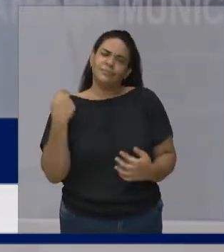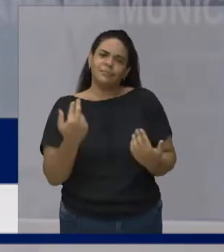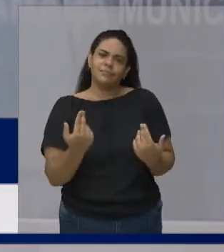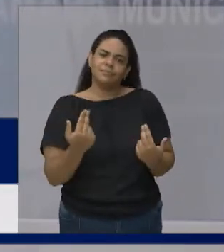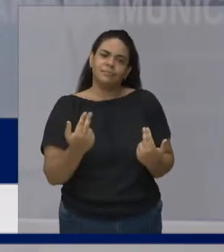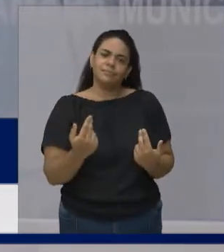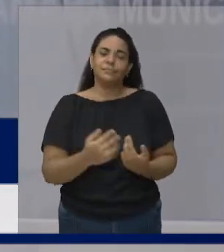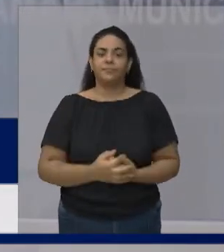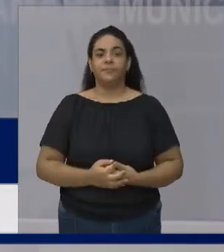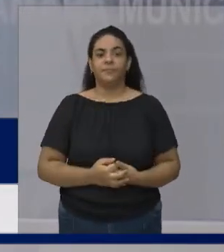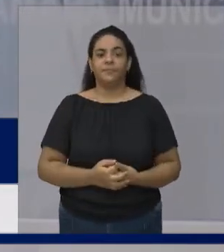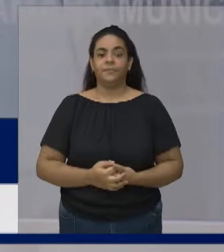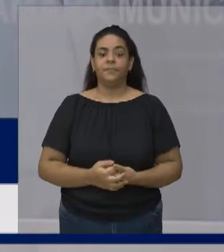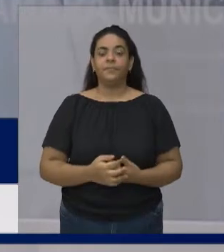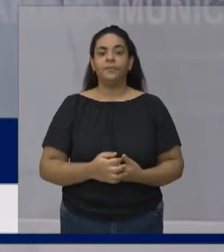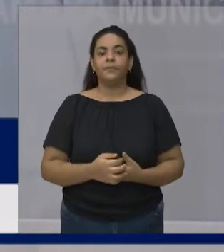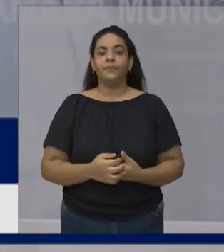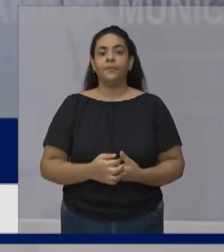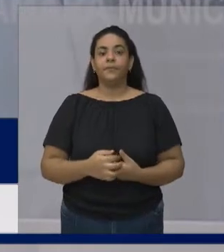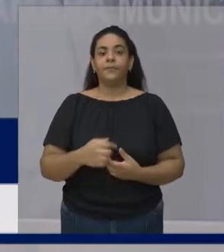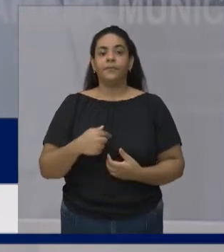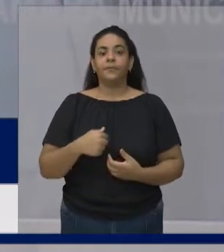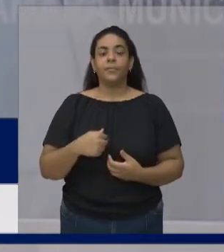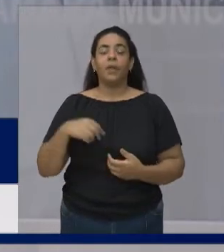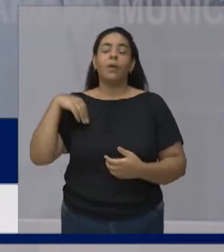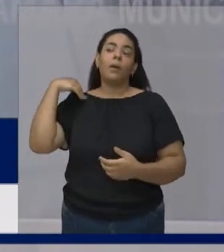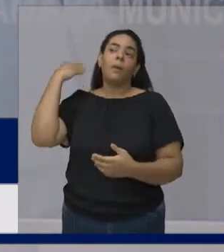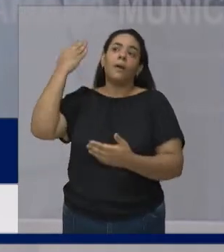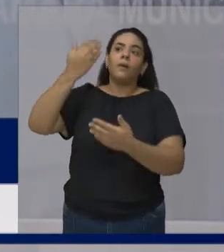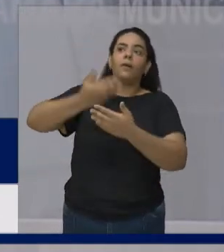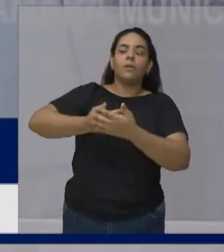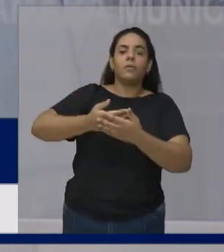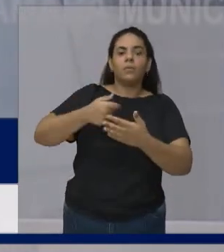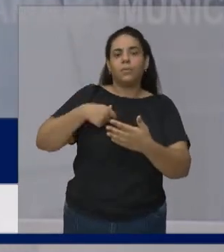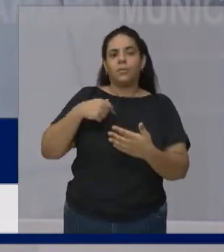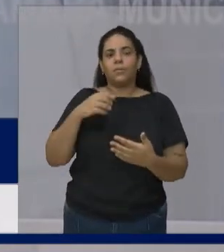Eu aprendi no decorrer da minha vida De todas as escolhas que eu fiz